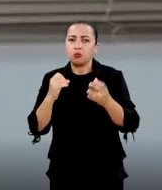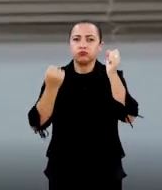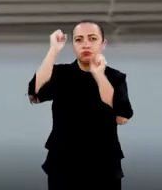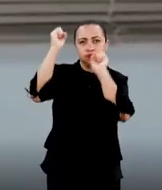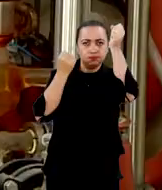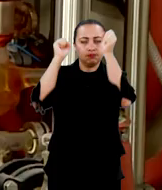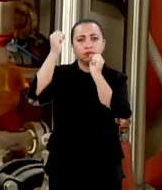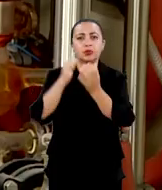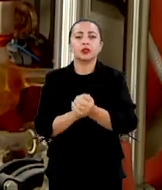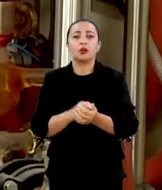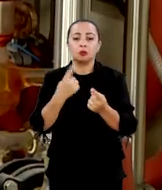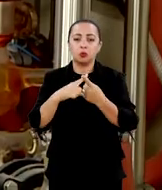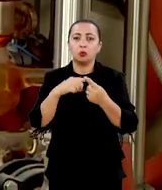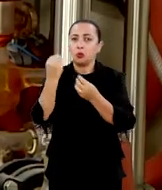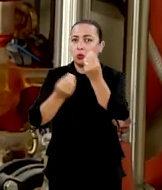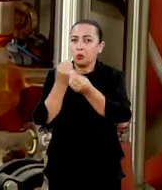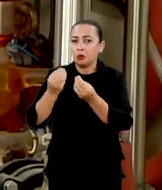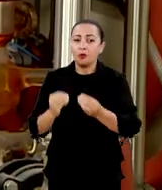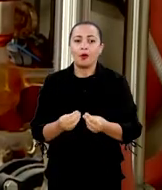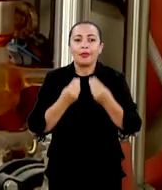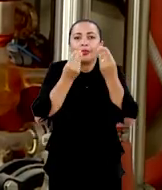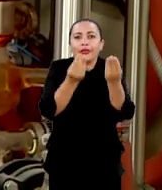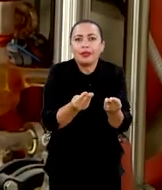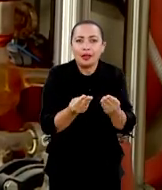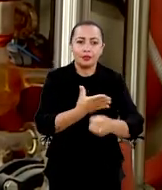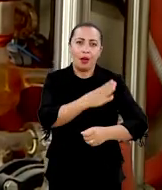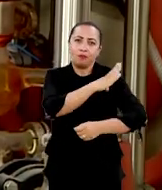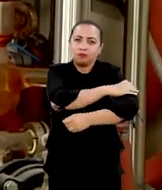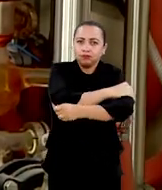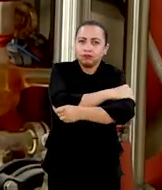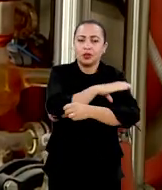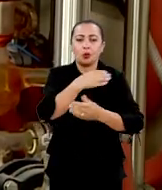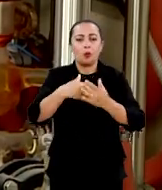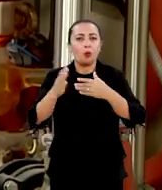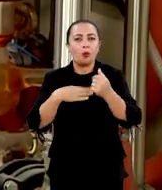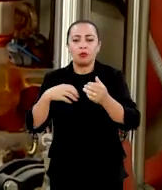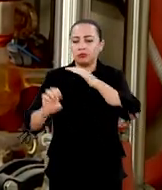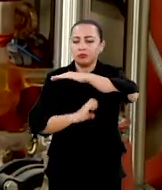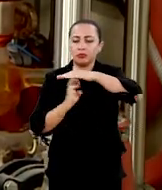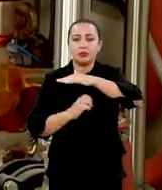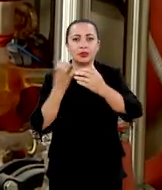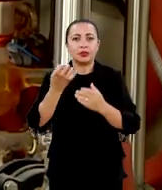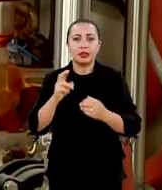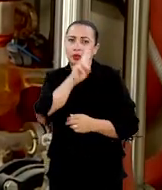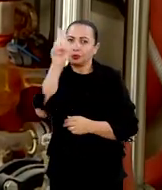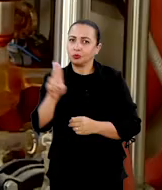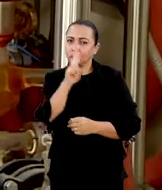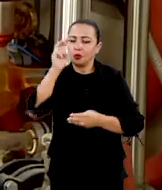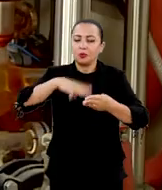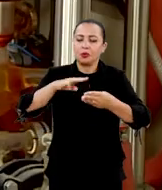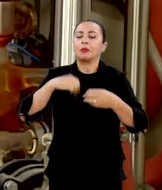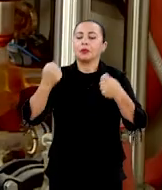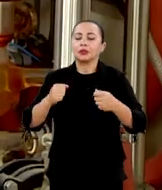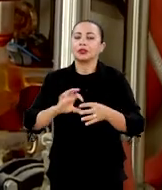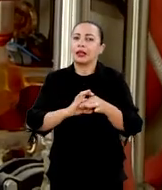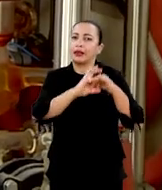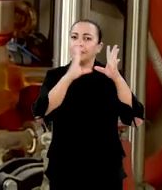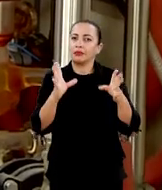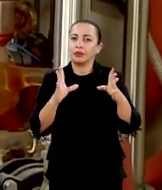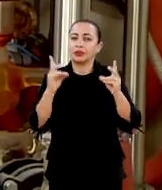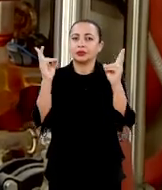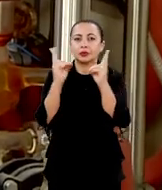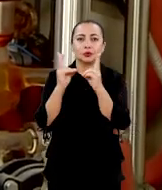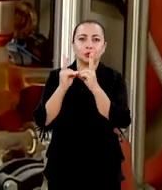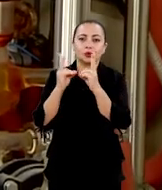industrial. Porque, como foi concedida uma patente, qualquer empresa que queira usar o método tem que ter autorização da